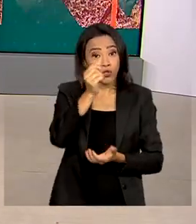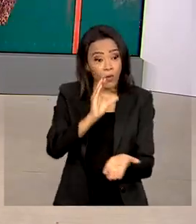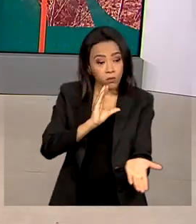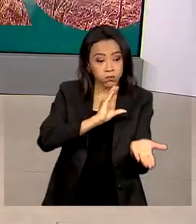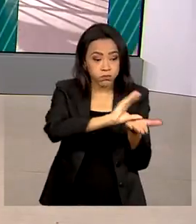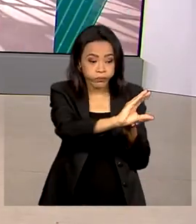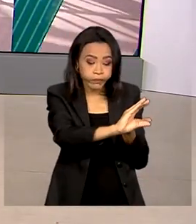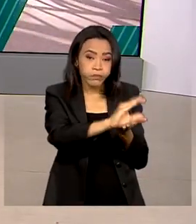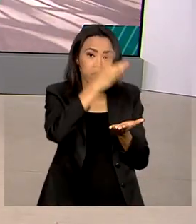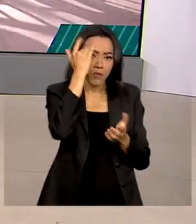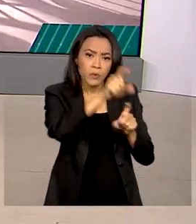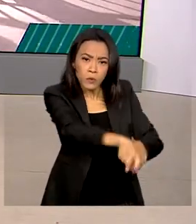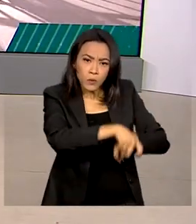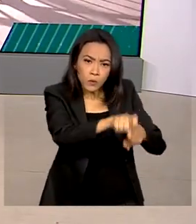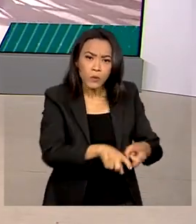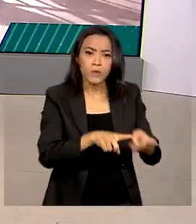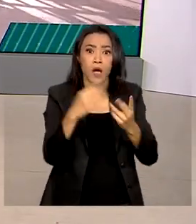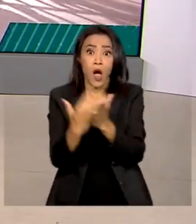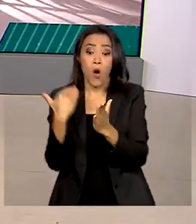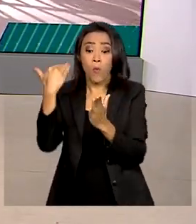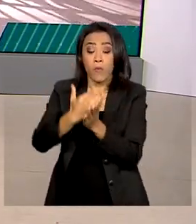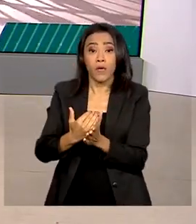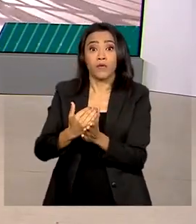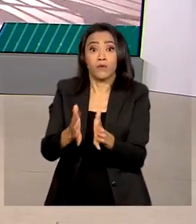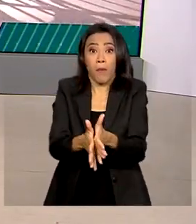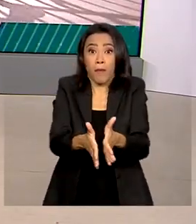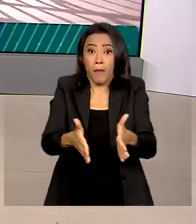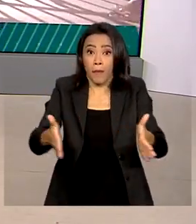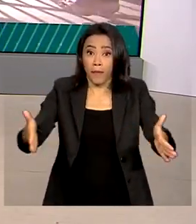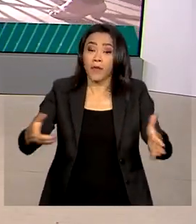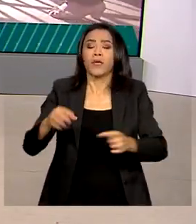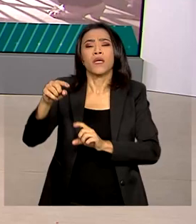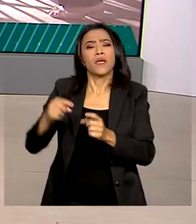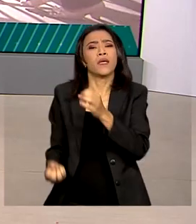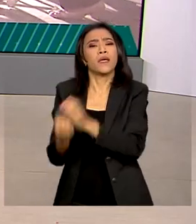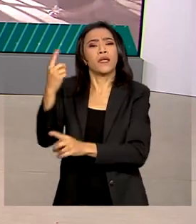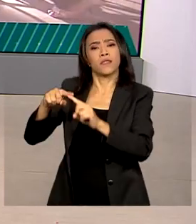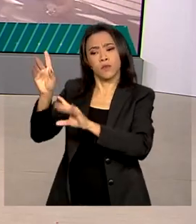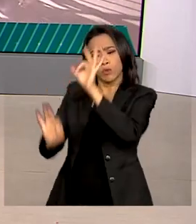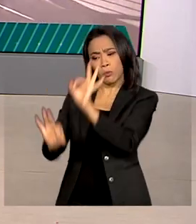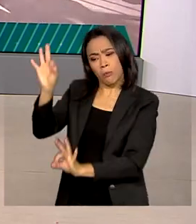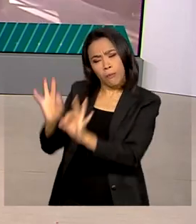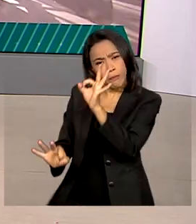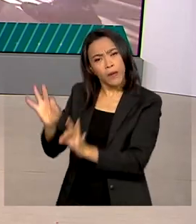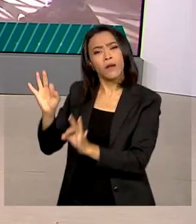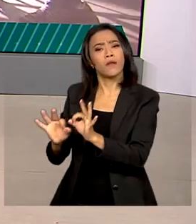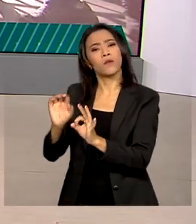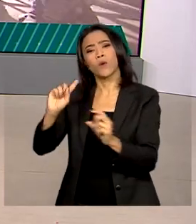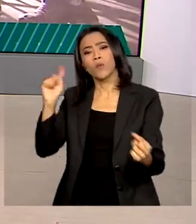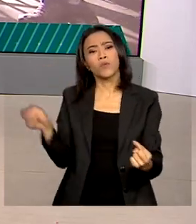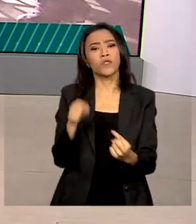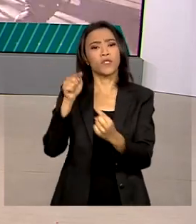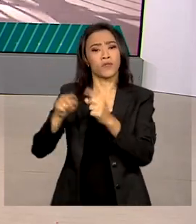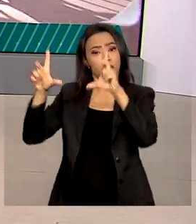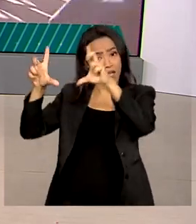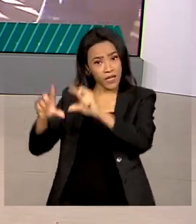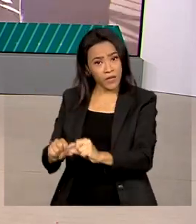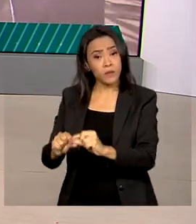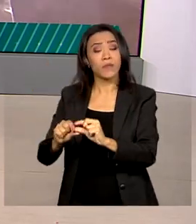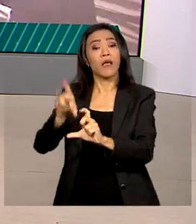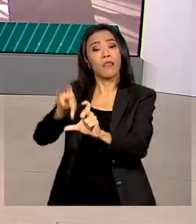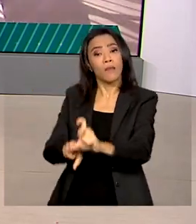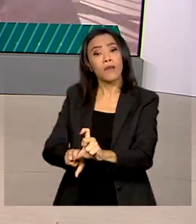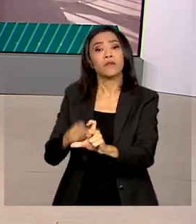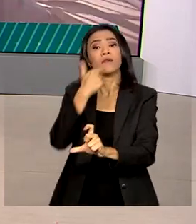agricultores, aumento de produção e criação de um plano nacional de fertilizantes para reduzir a dependência de